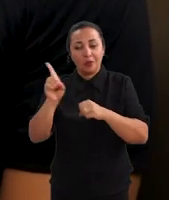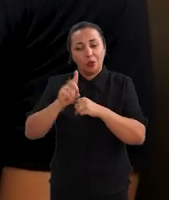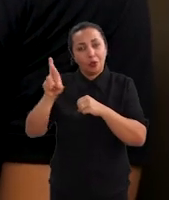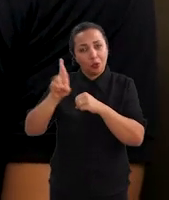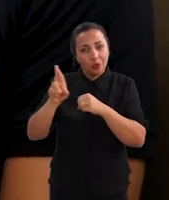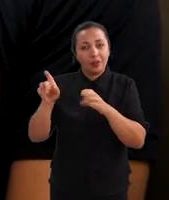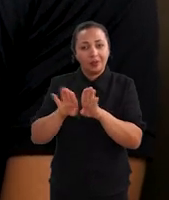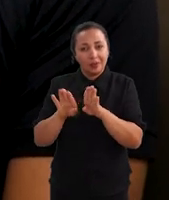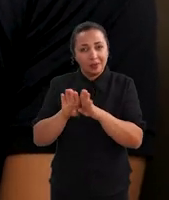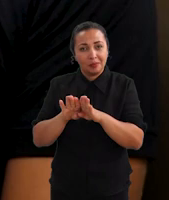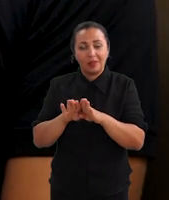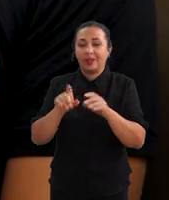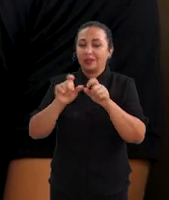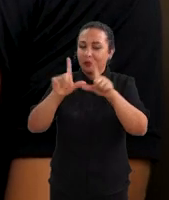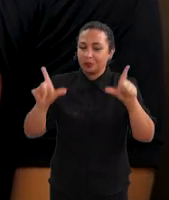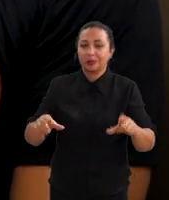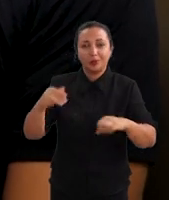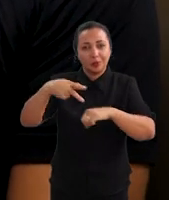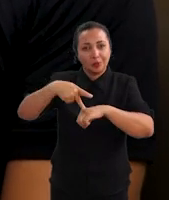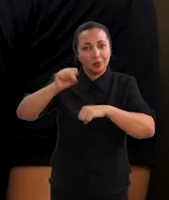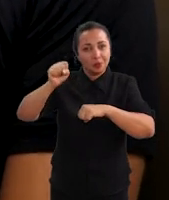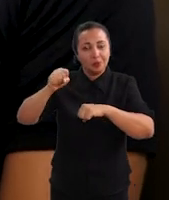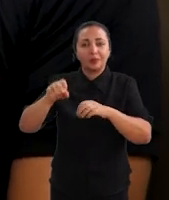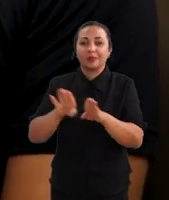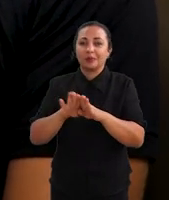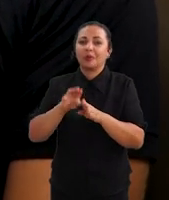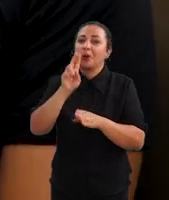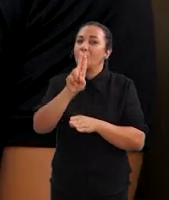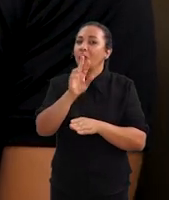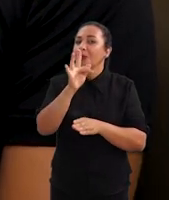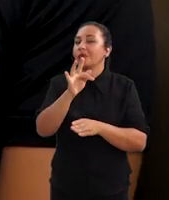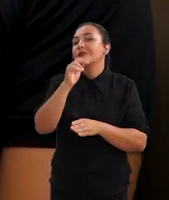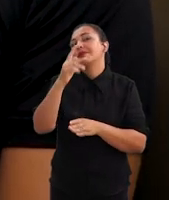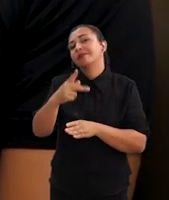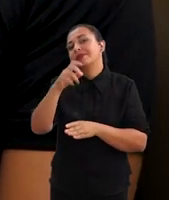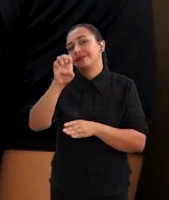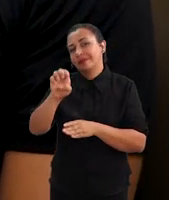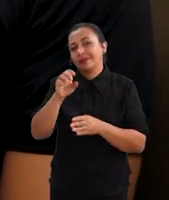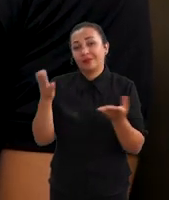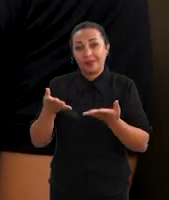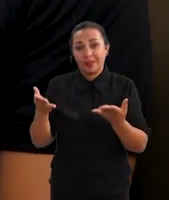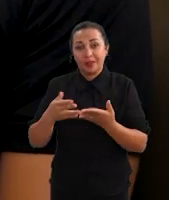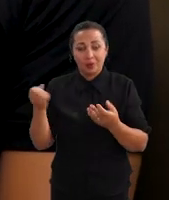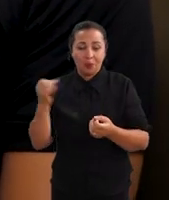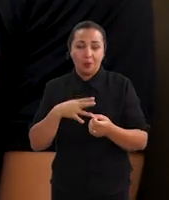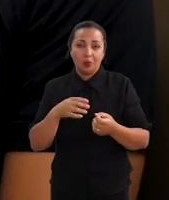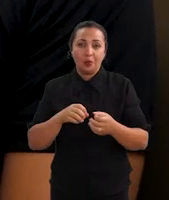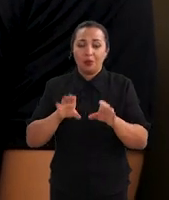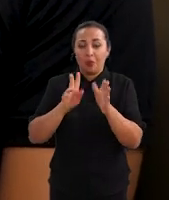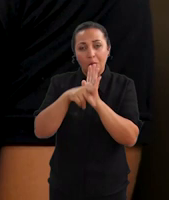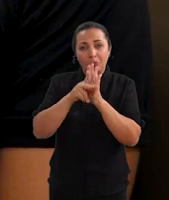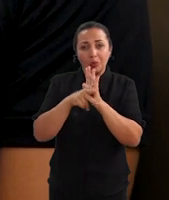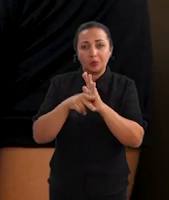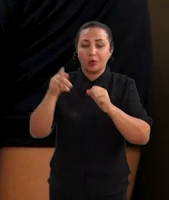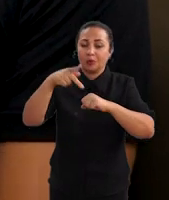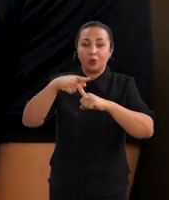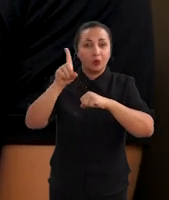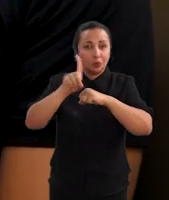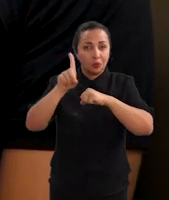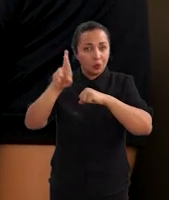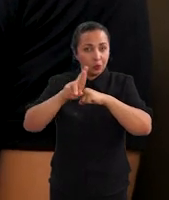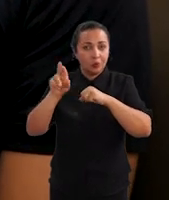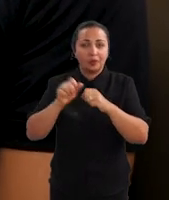também por esse mesmo programa de pós-graduação aqui na UFPE. O meu atual projeto de doutorado é